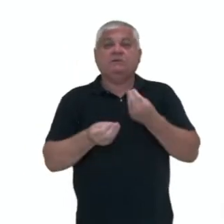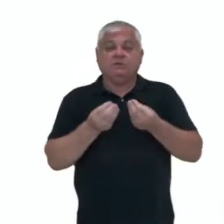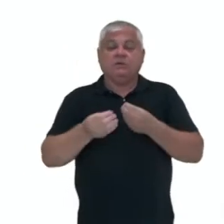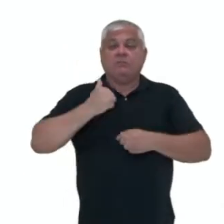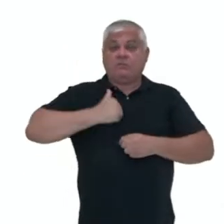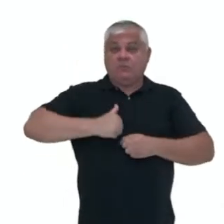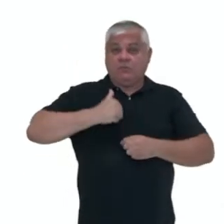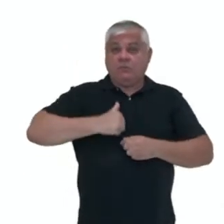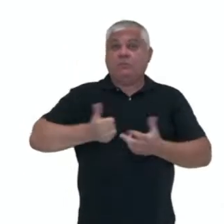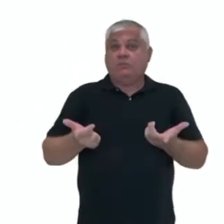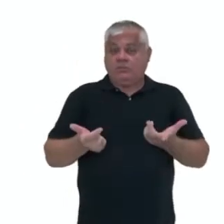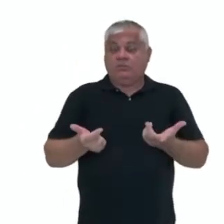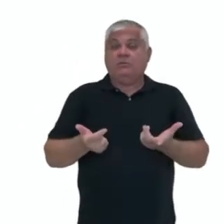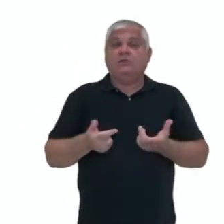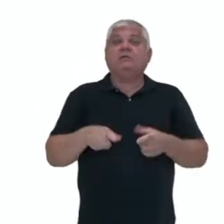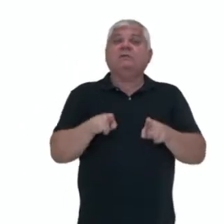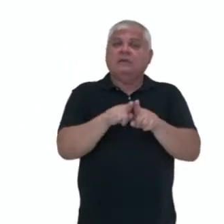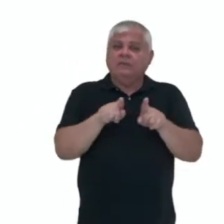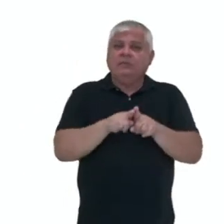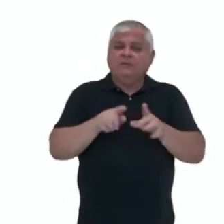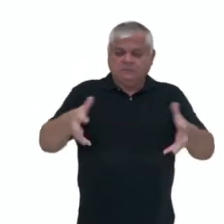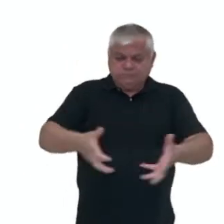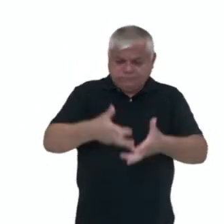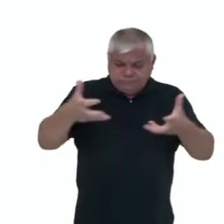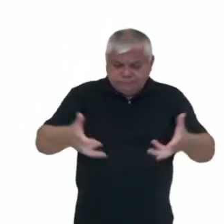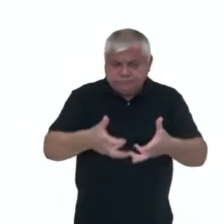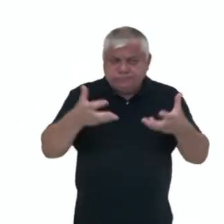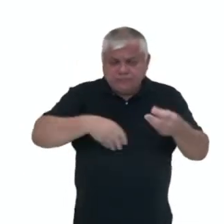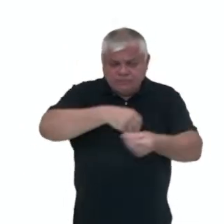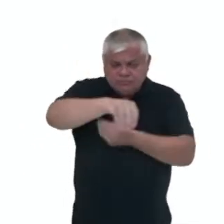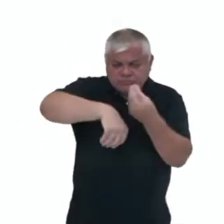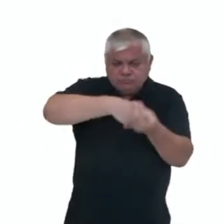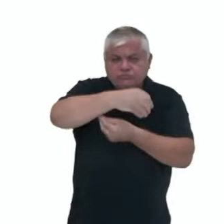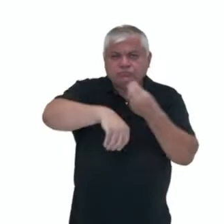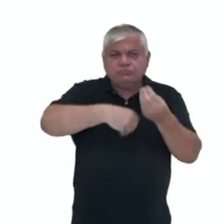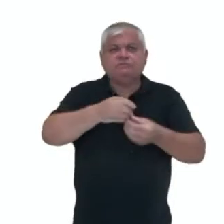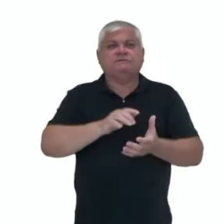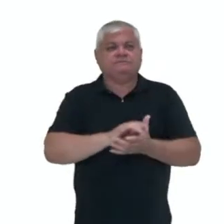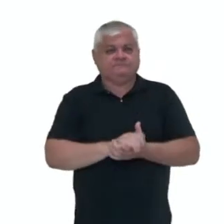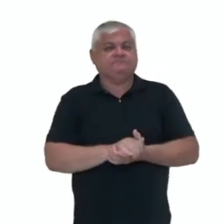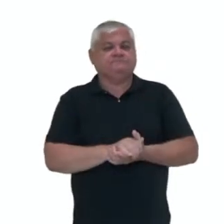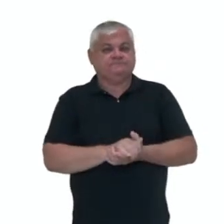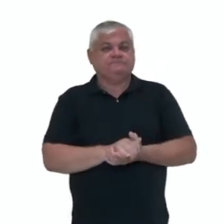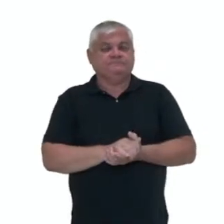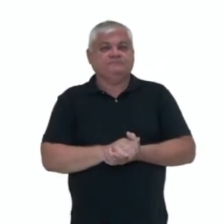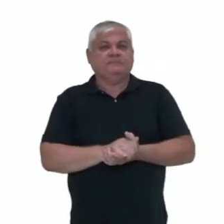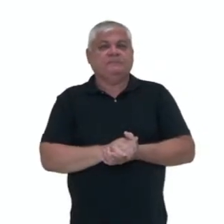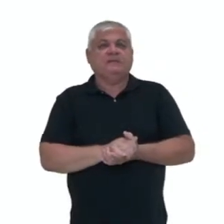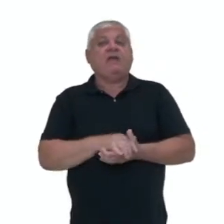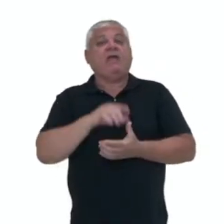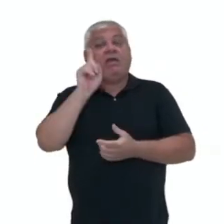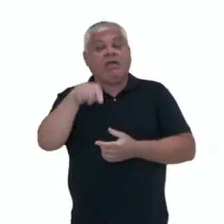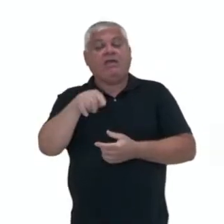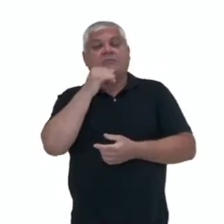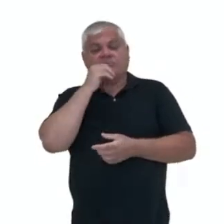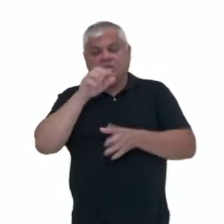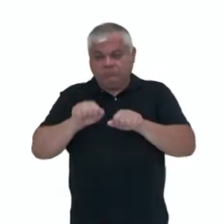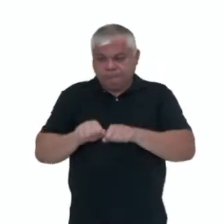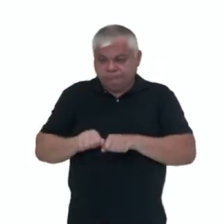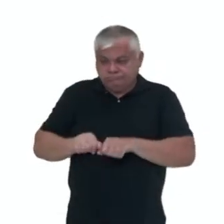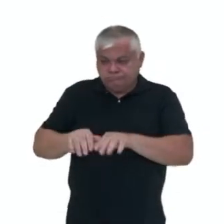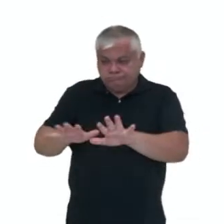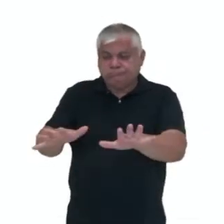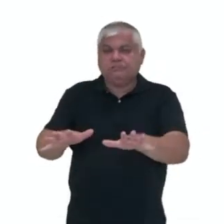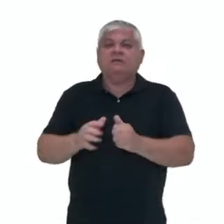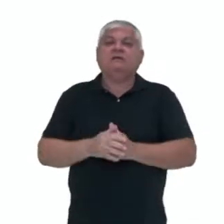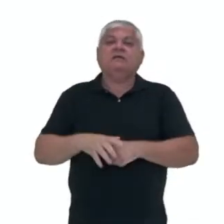fezes, né, ou esterco que é usado também, né, como adubo contaminado. A transmissão pode ocorrer também